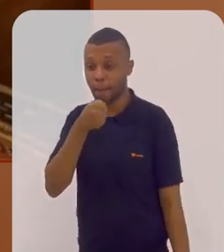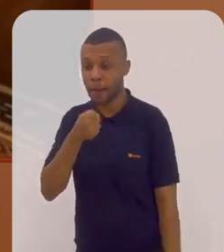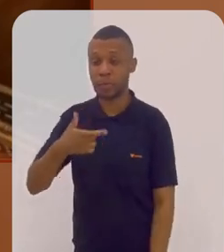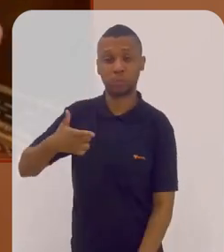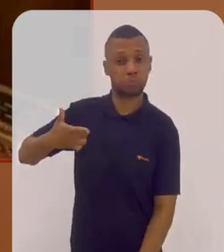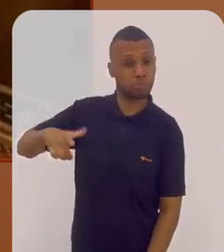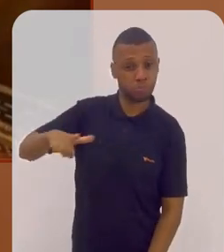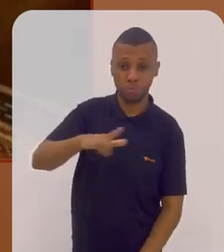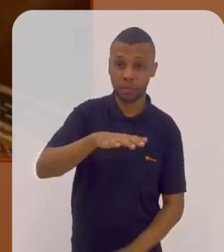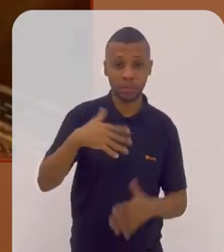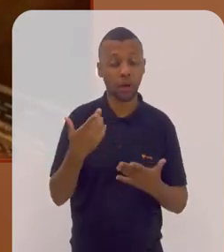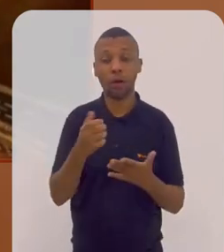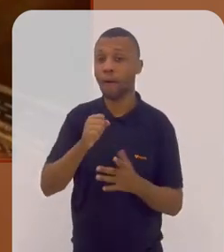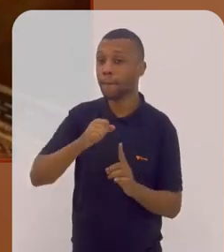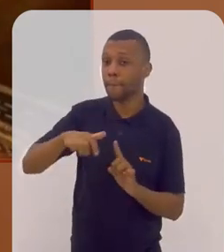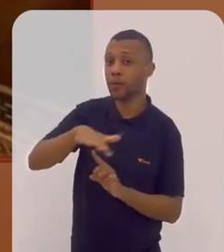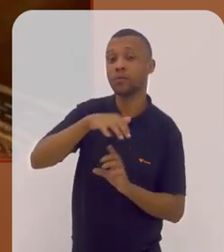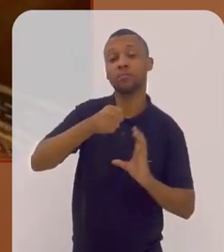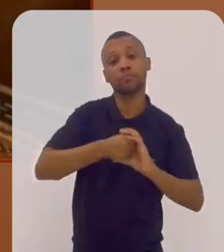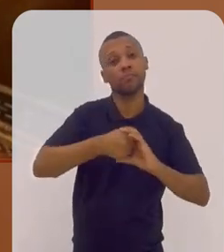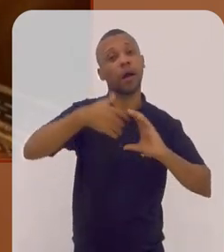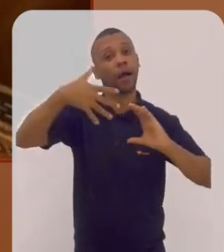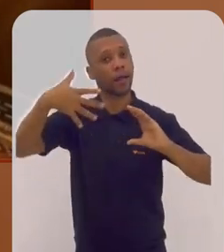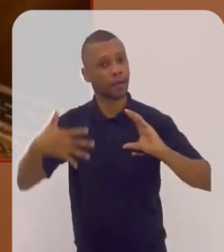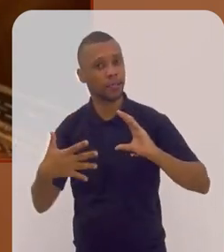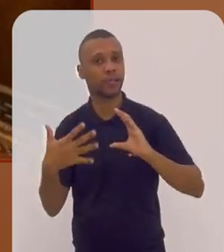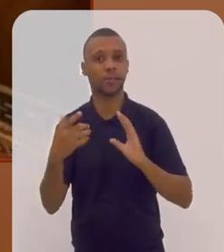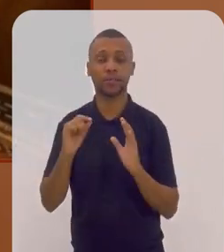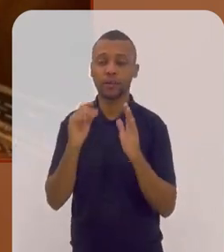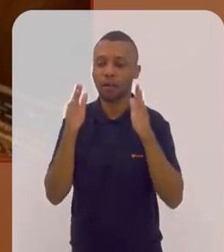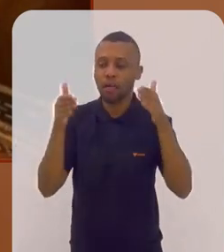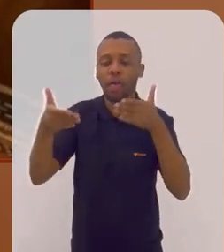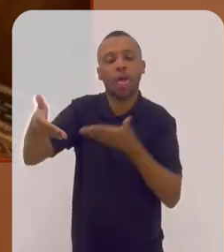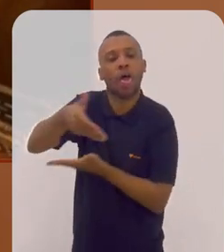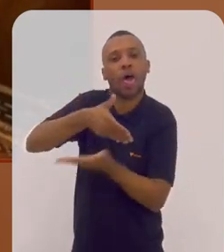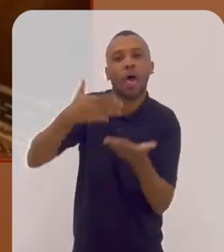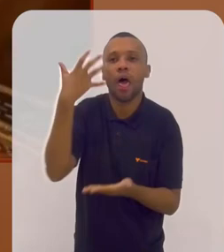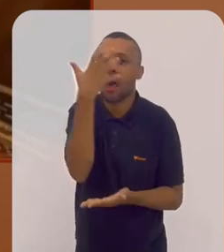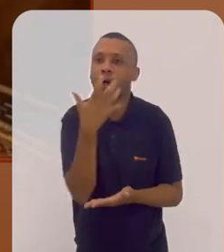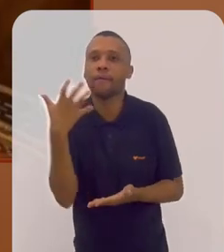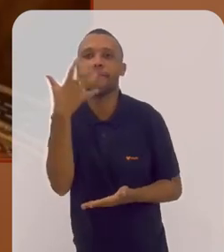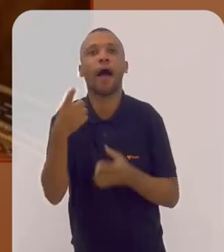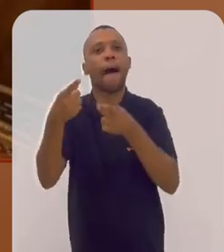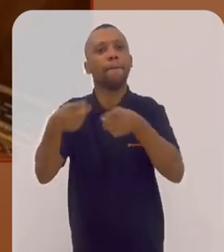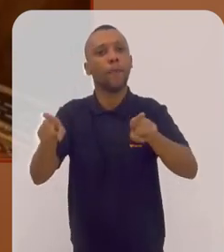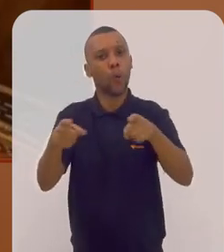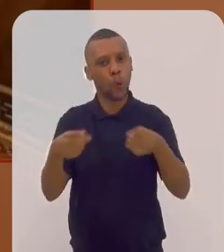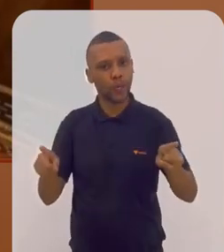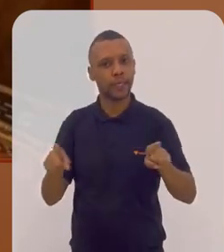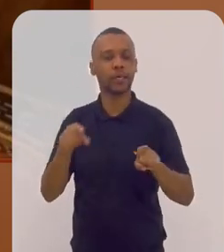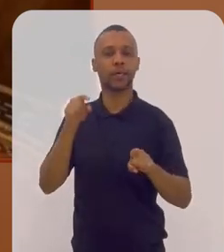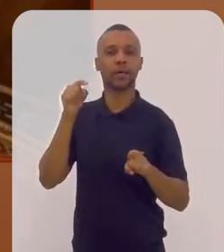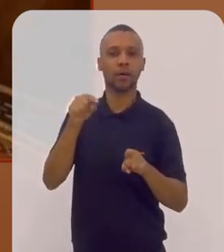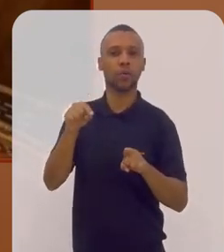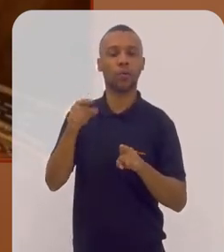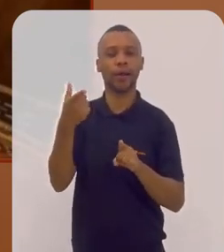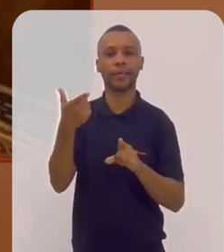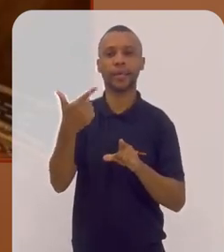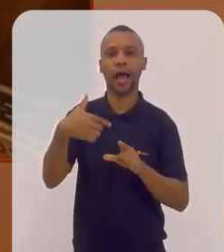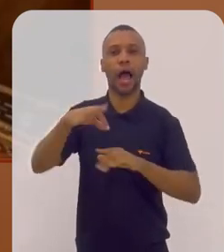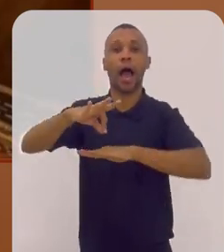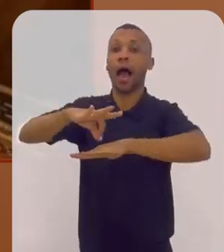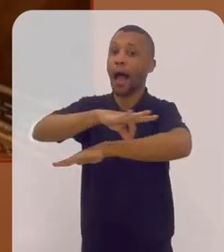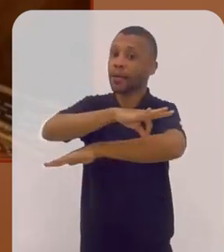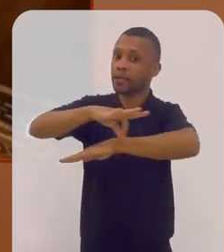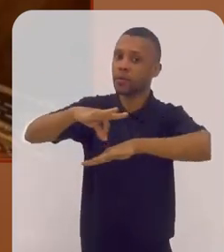é um ambiente que já tem, digamos assim, uma característica de envolver a música com